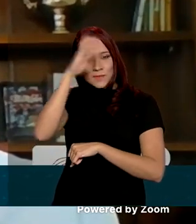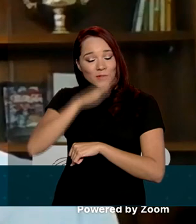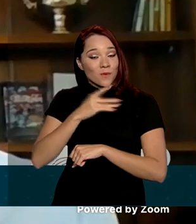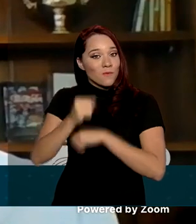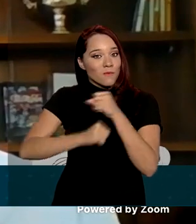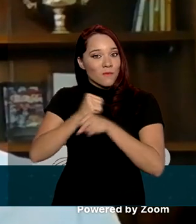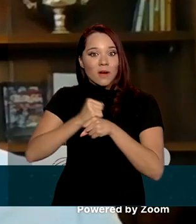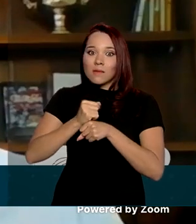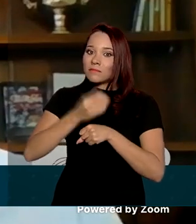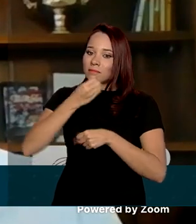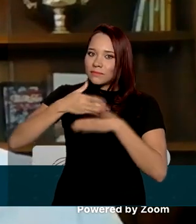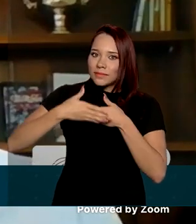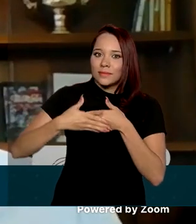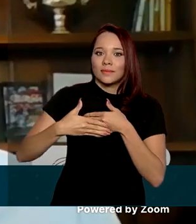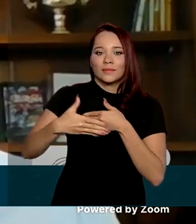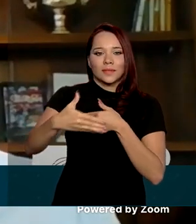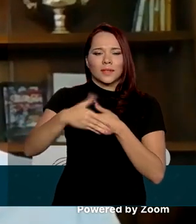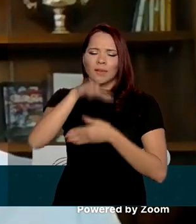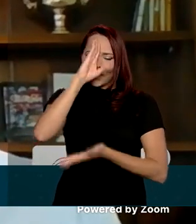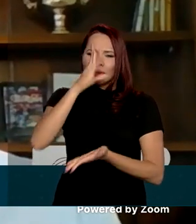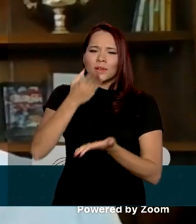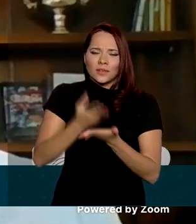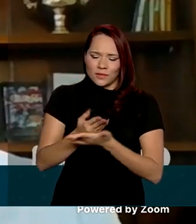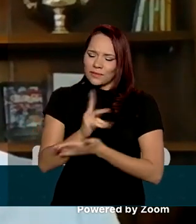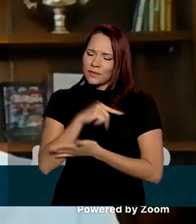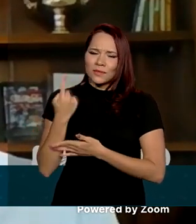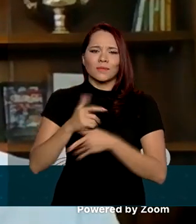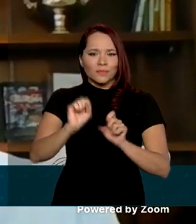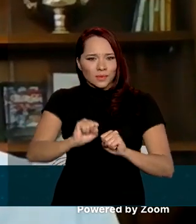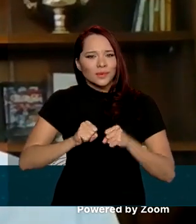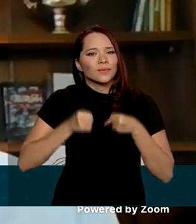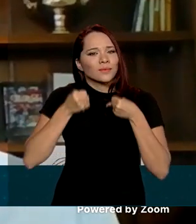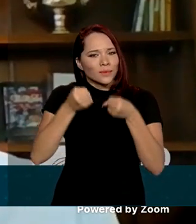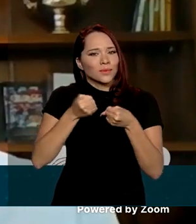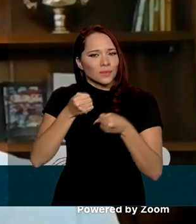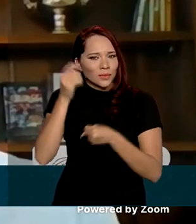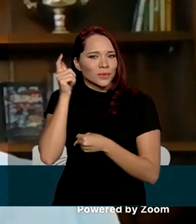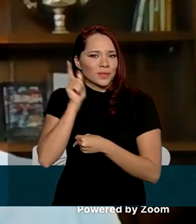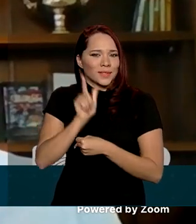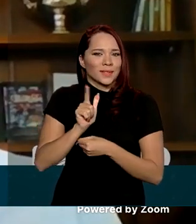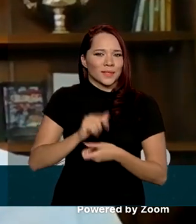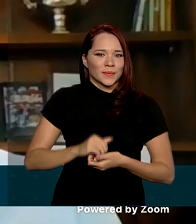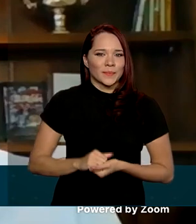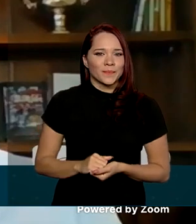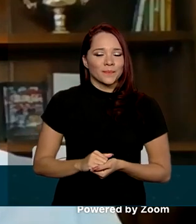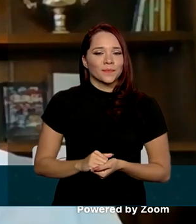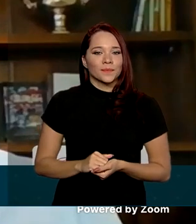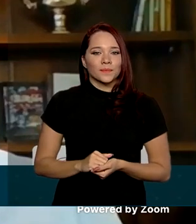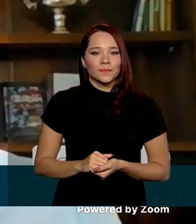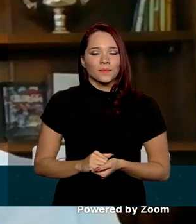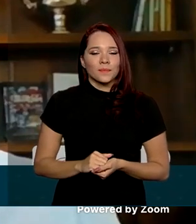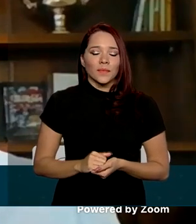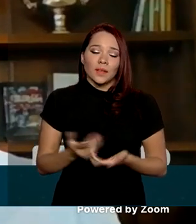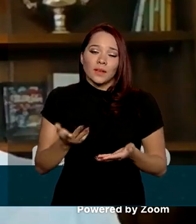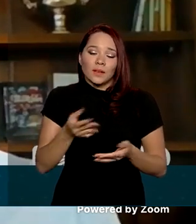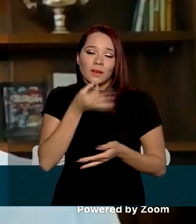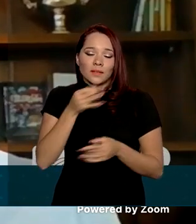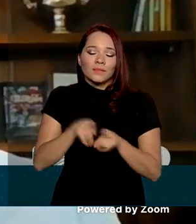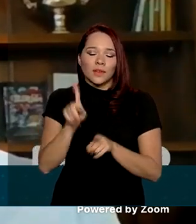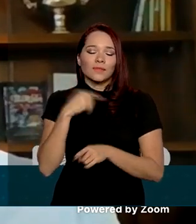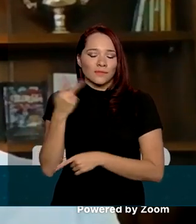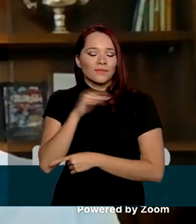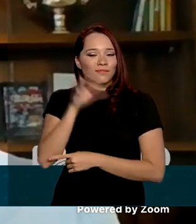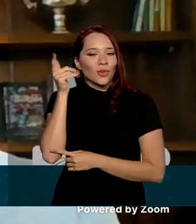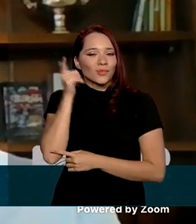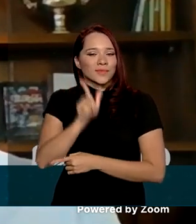Eu acredito nisso, vamos lutar por isso, de manhã, de tarde, de noite, estamos lutando por isso e eu acho que nós vamos conseguir,